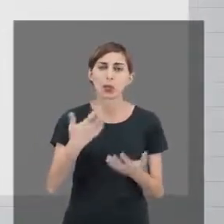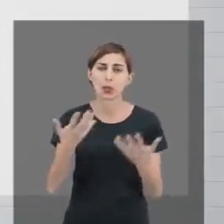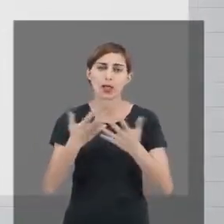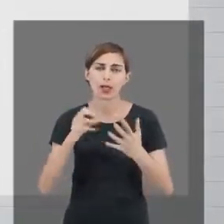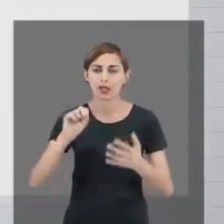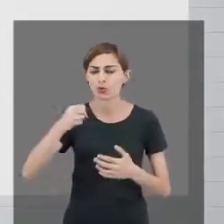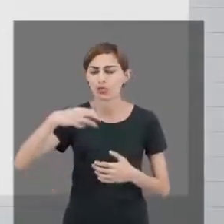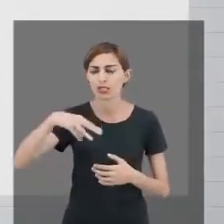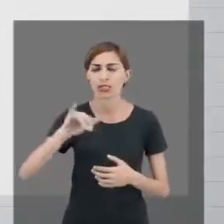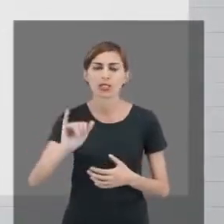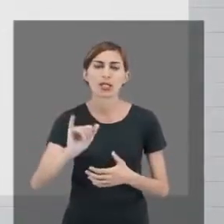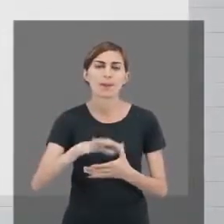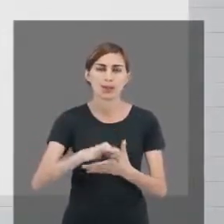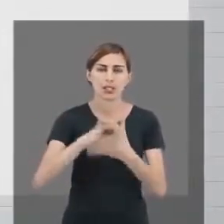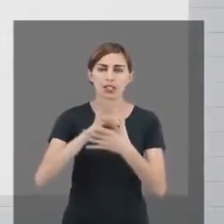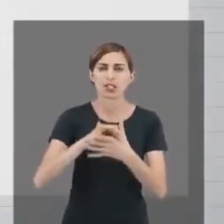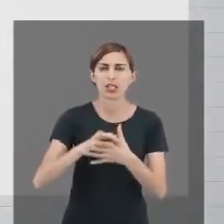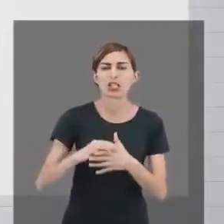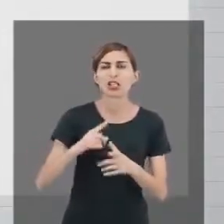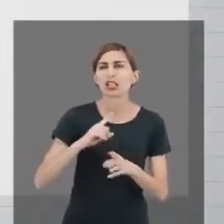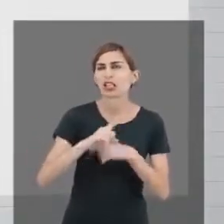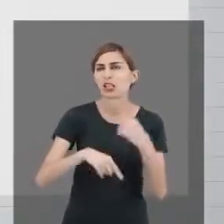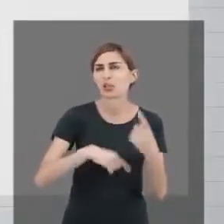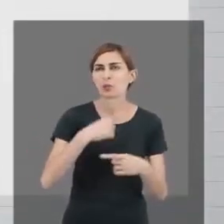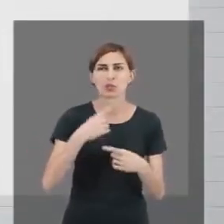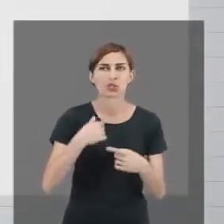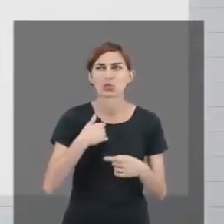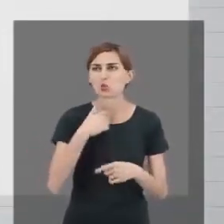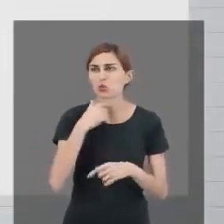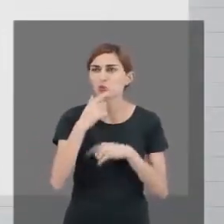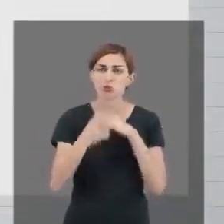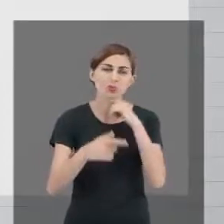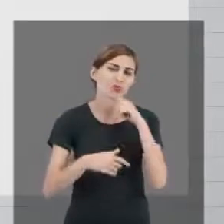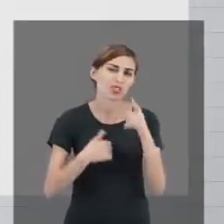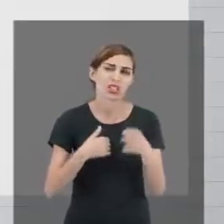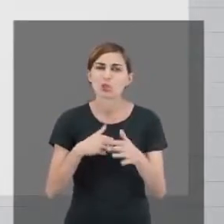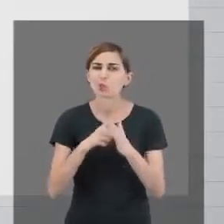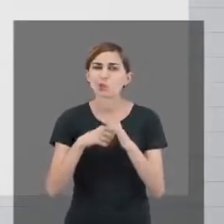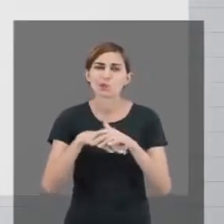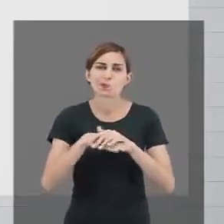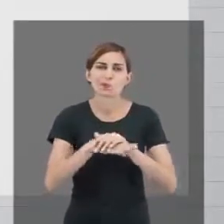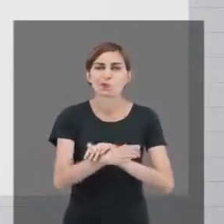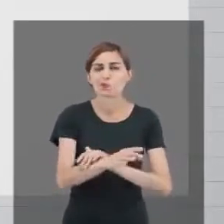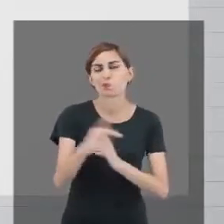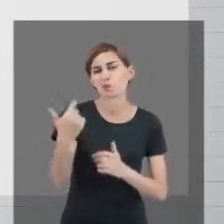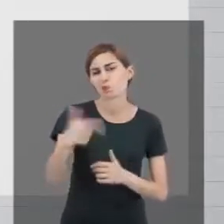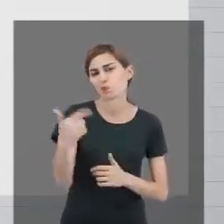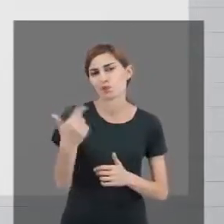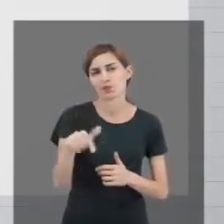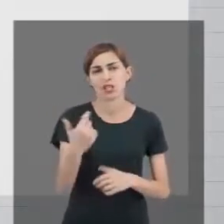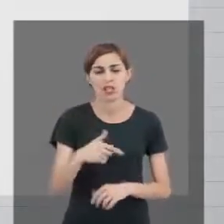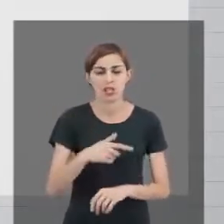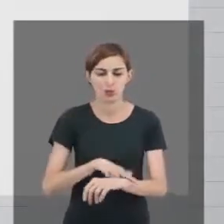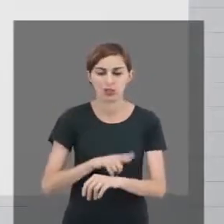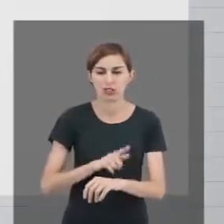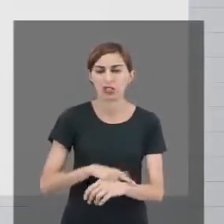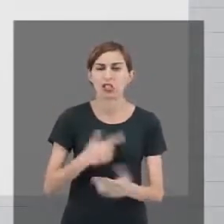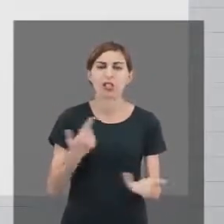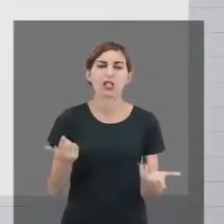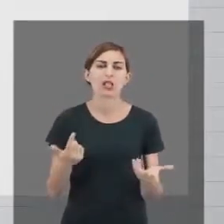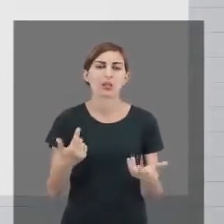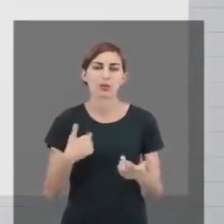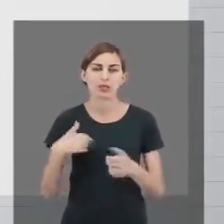semipresencial e no meio do caminho eu não consegui, eu não adaptei a minha rotina às